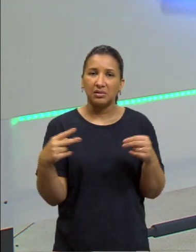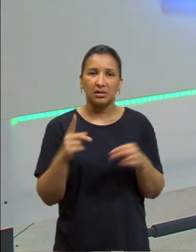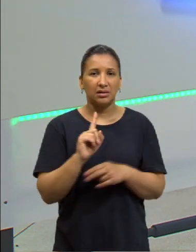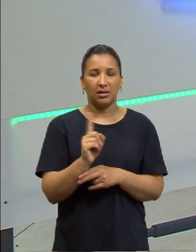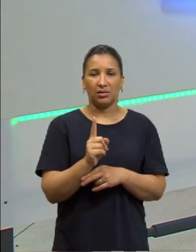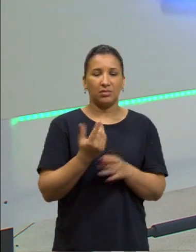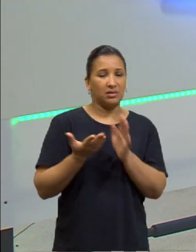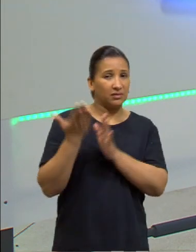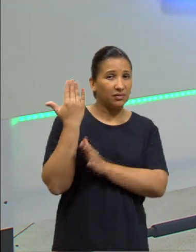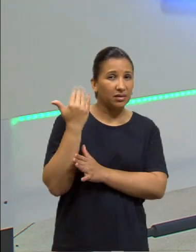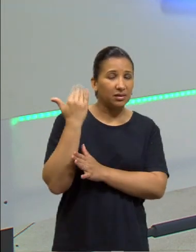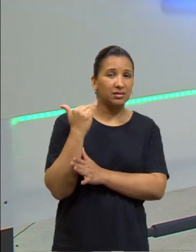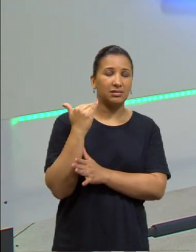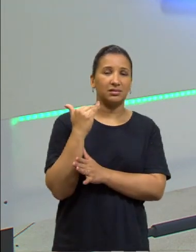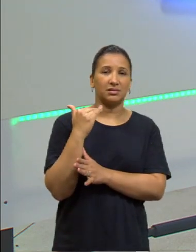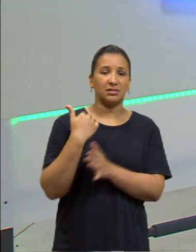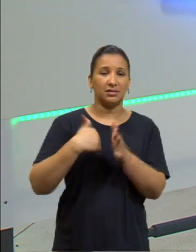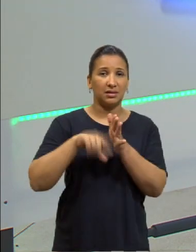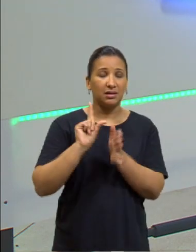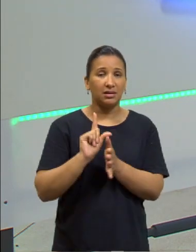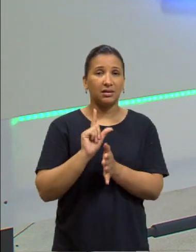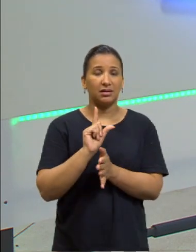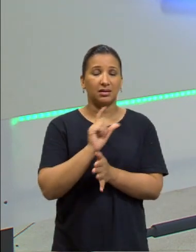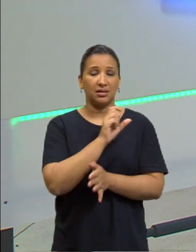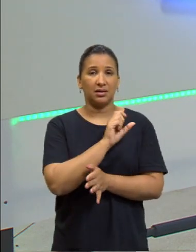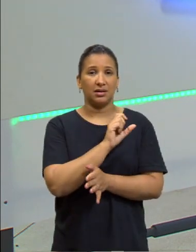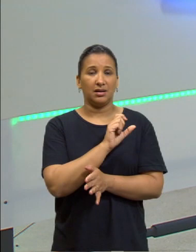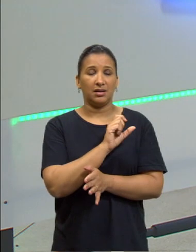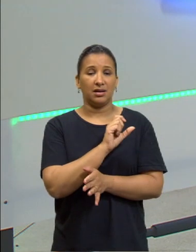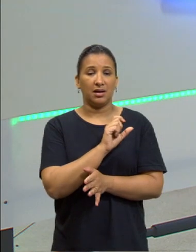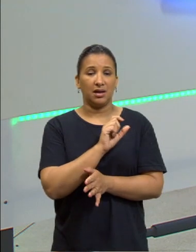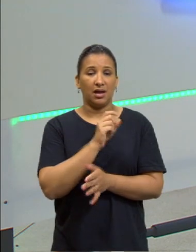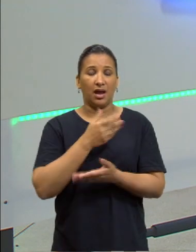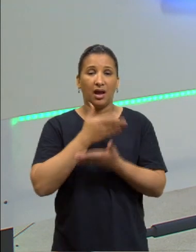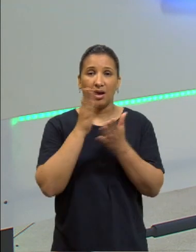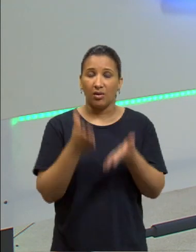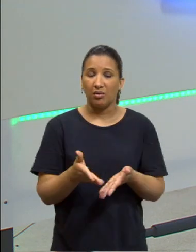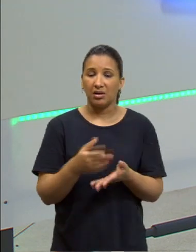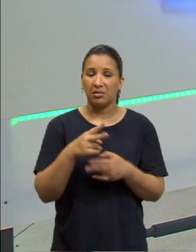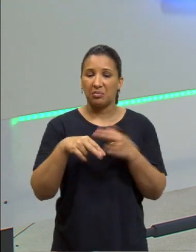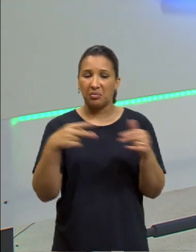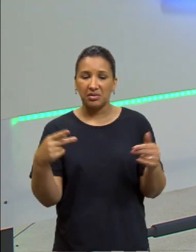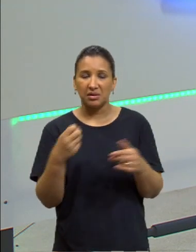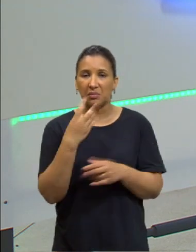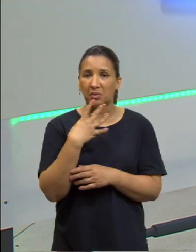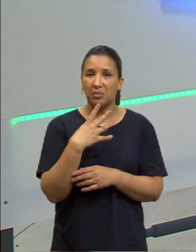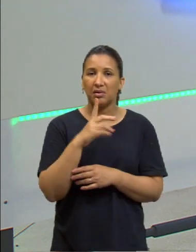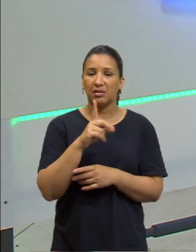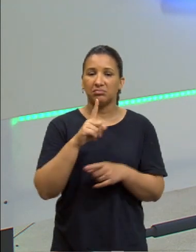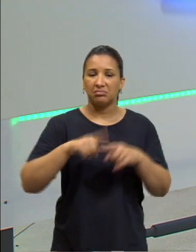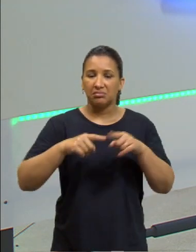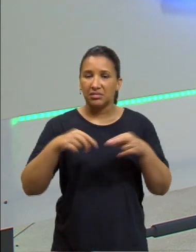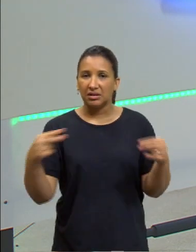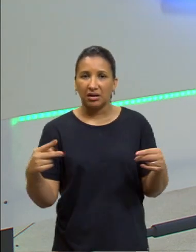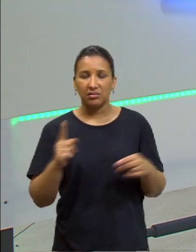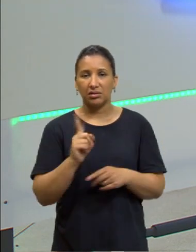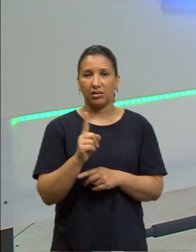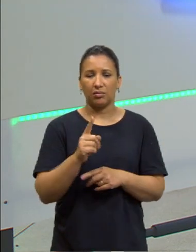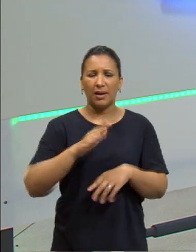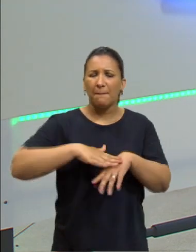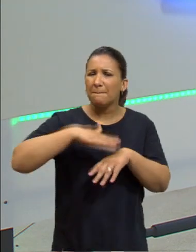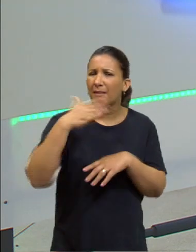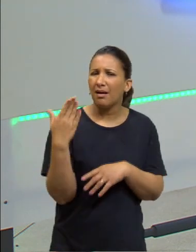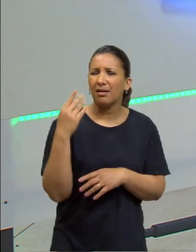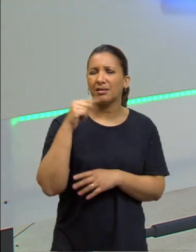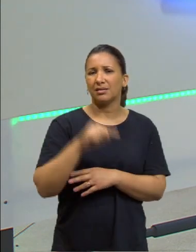política lá de Aristóteles, estão lembrados. Não é isso, você ter bens materiais, conforto. Não, é muito mais do que isso.